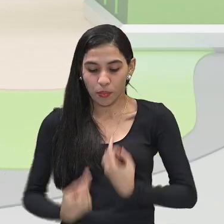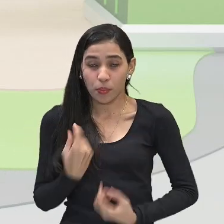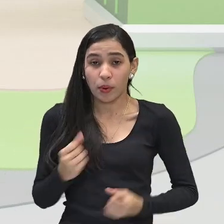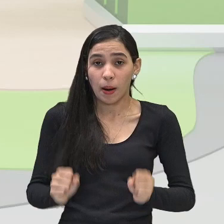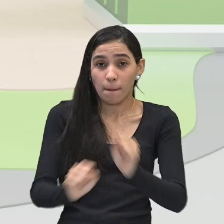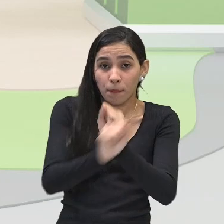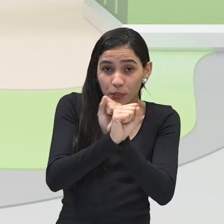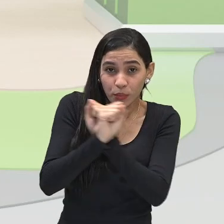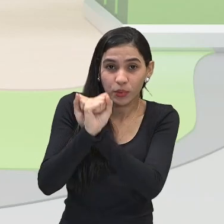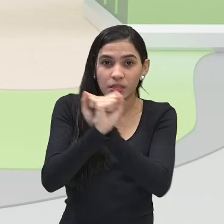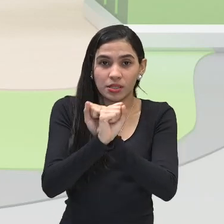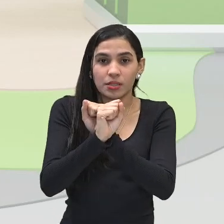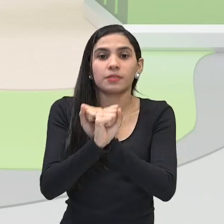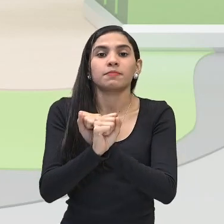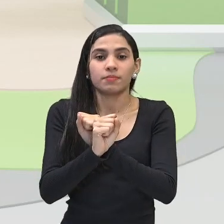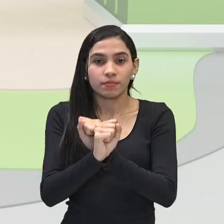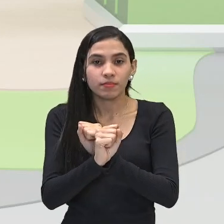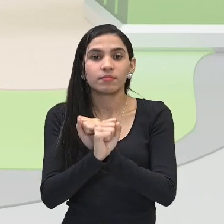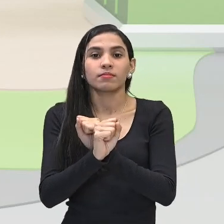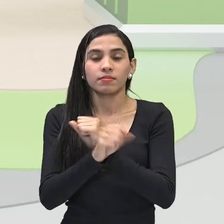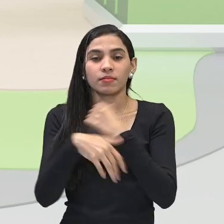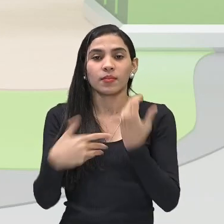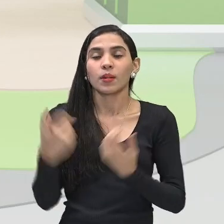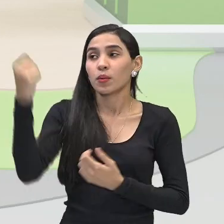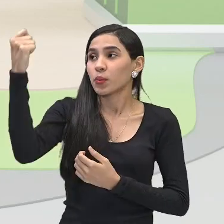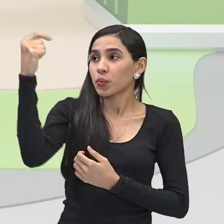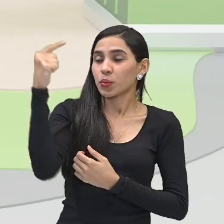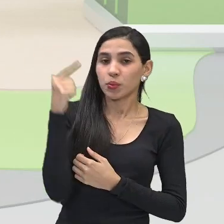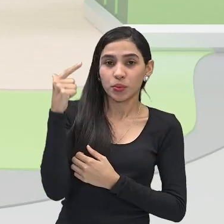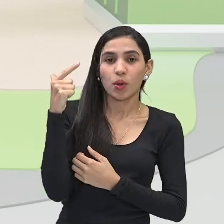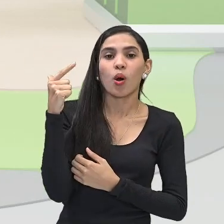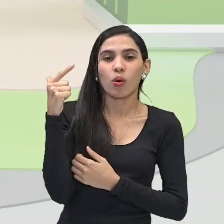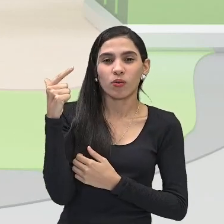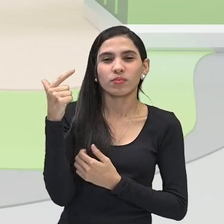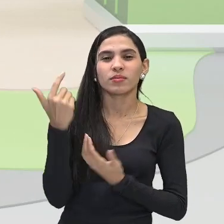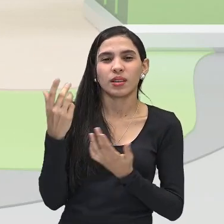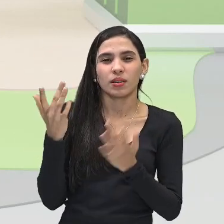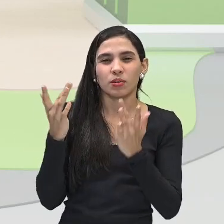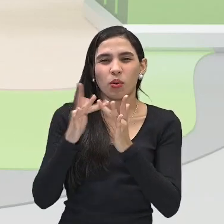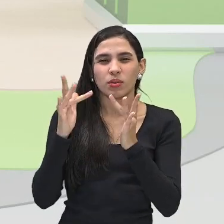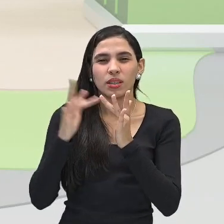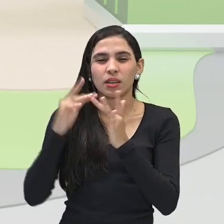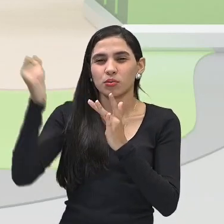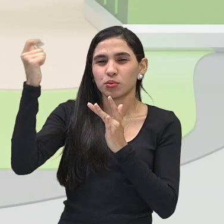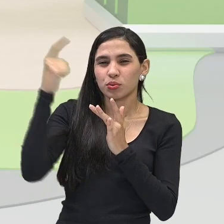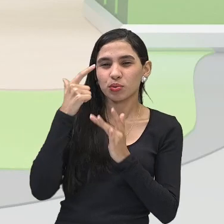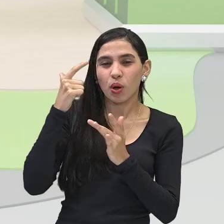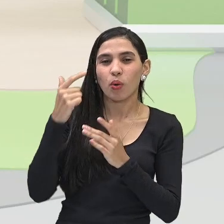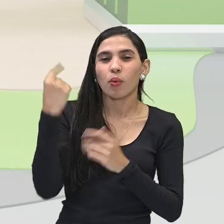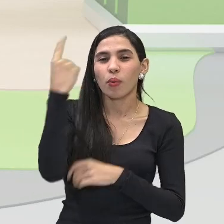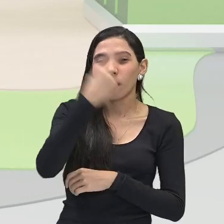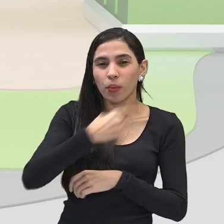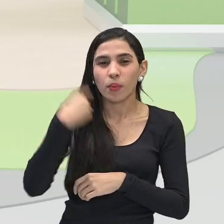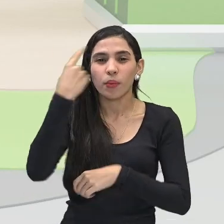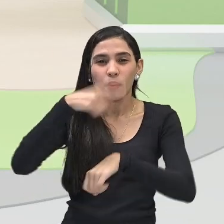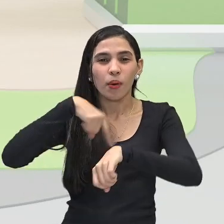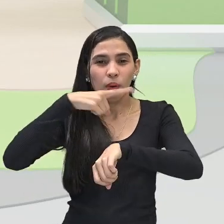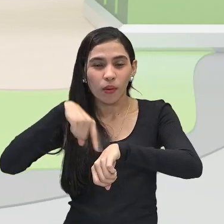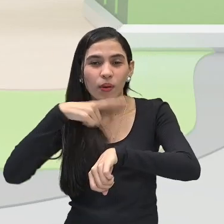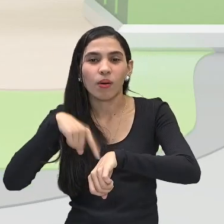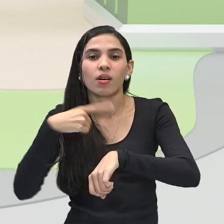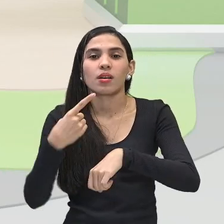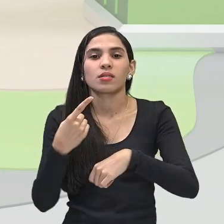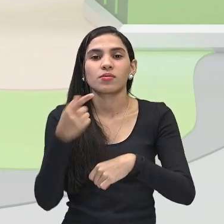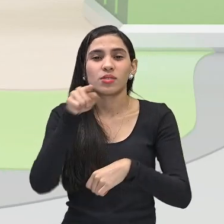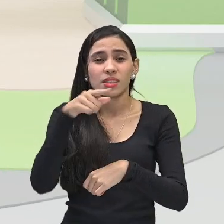proteger. E esse sol, essa exposição prolongada ao sol que nós já sabemos que significam